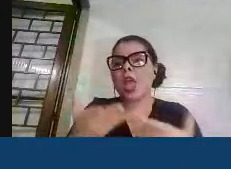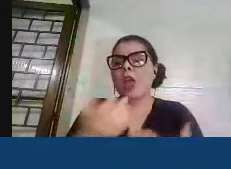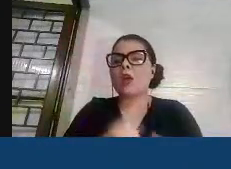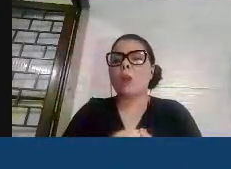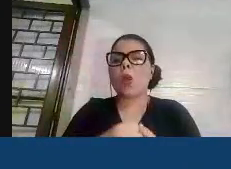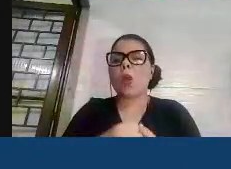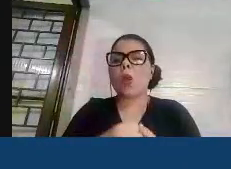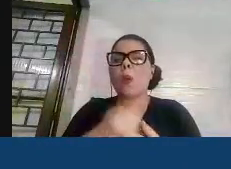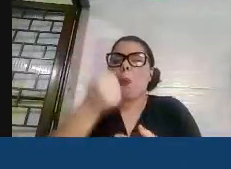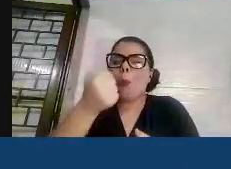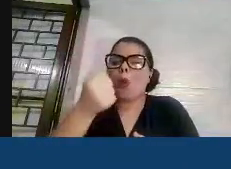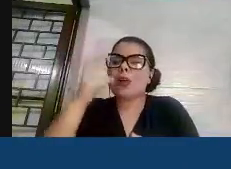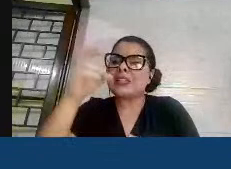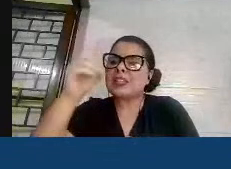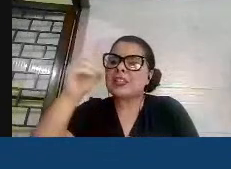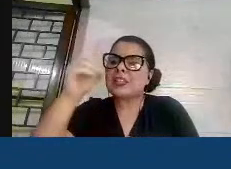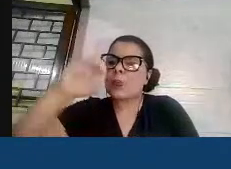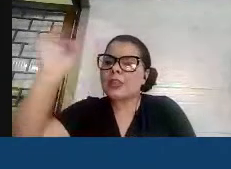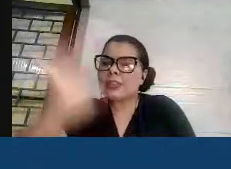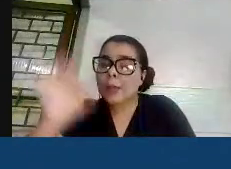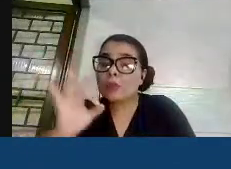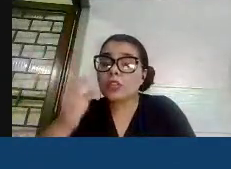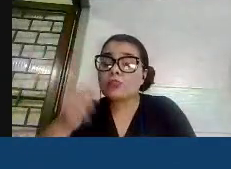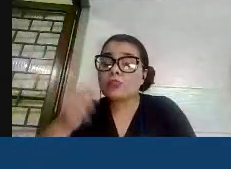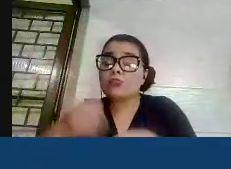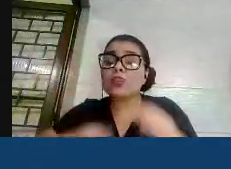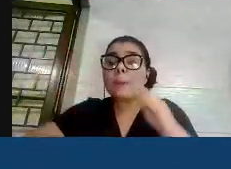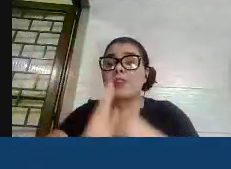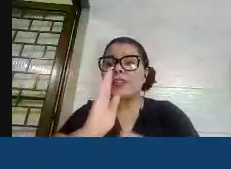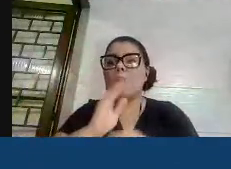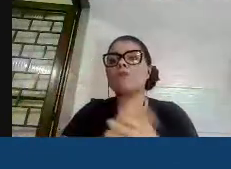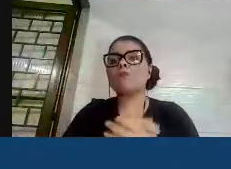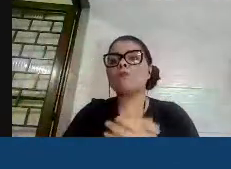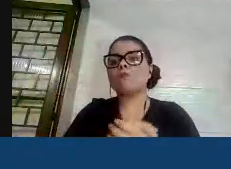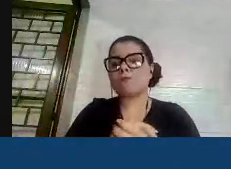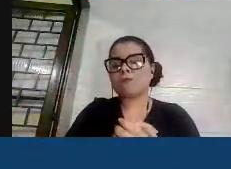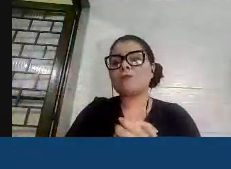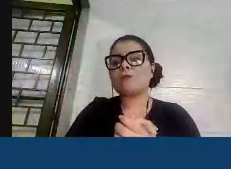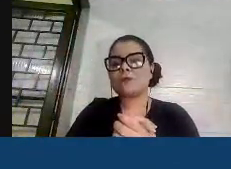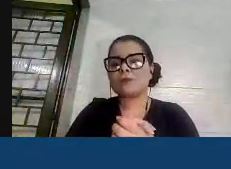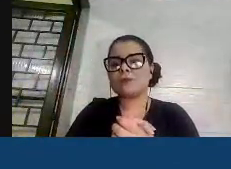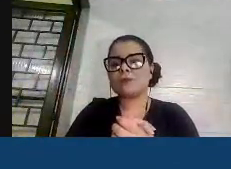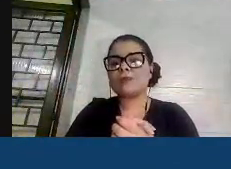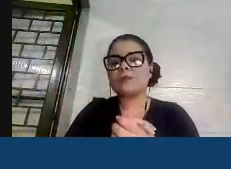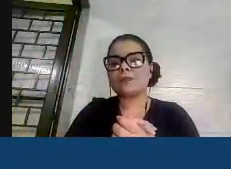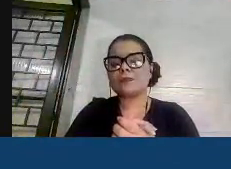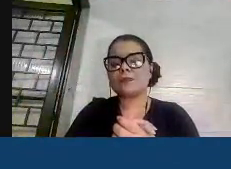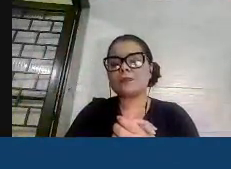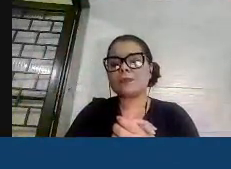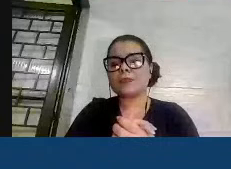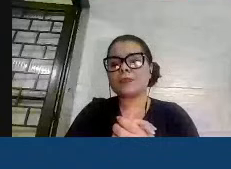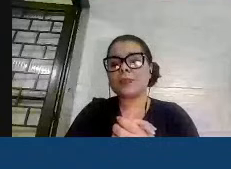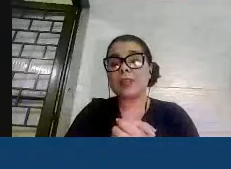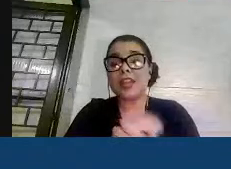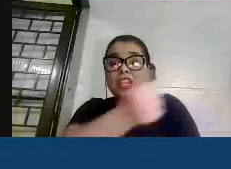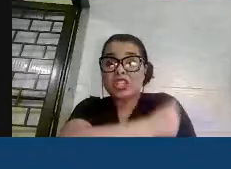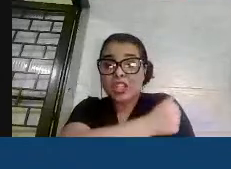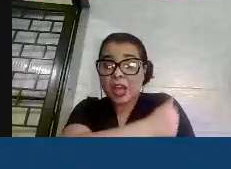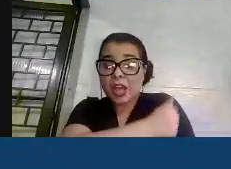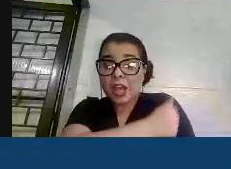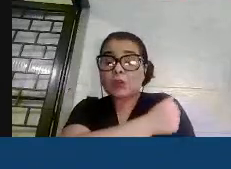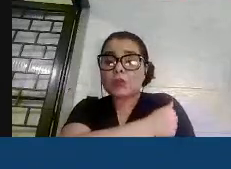a quase os 50% de aprovação, de aprovação. E de alunos classificados